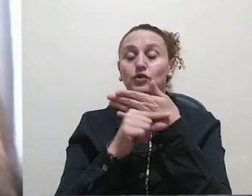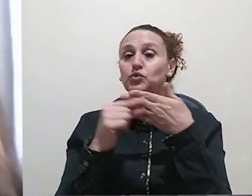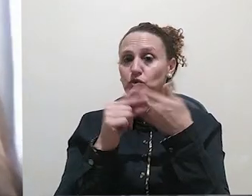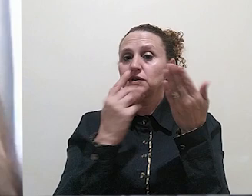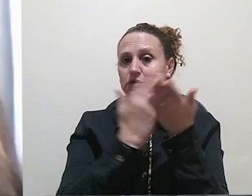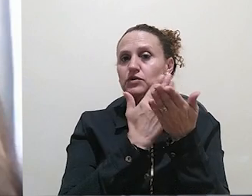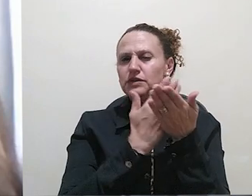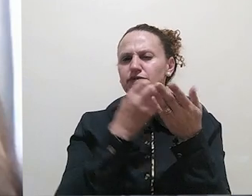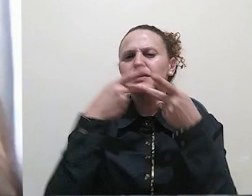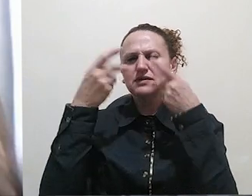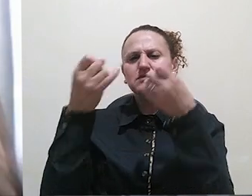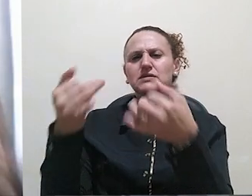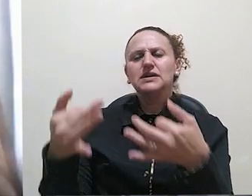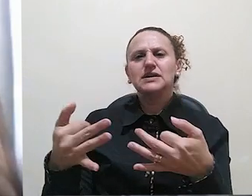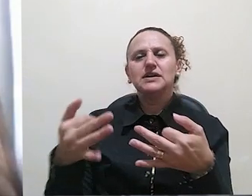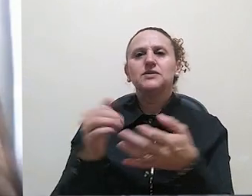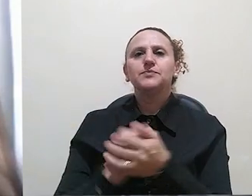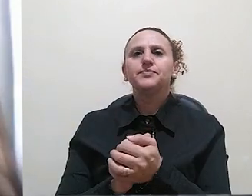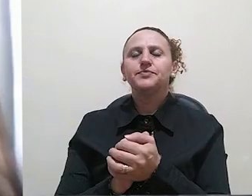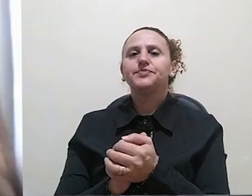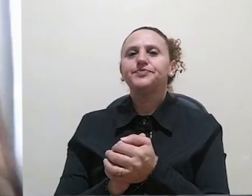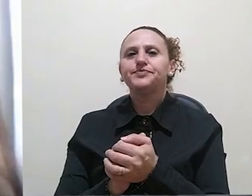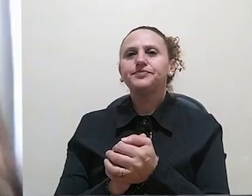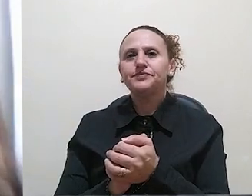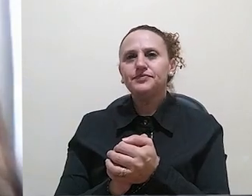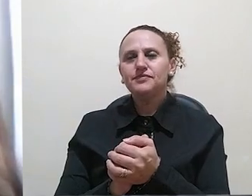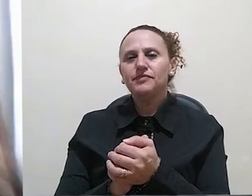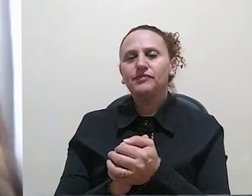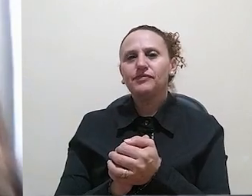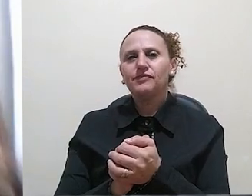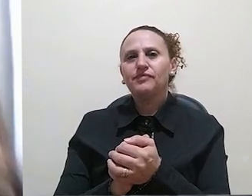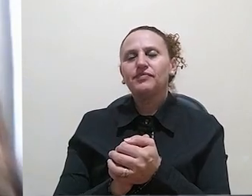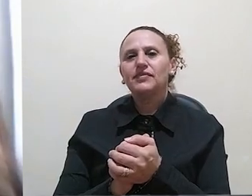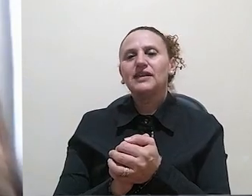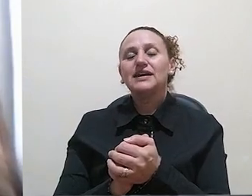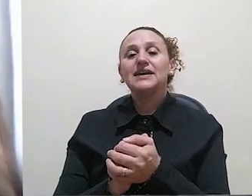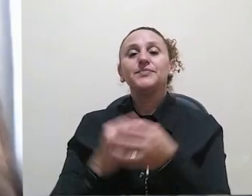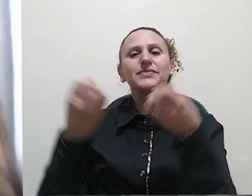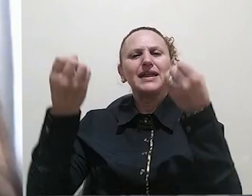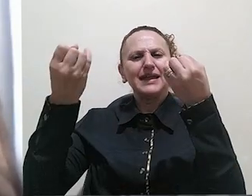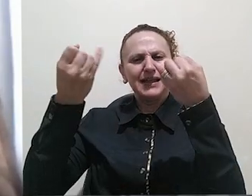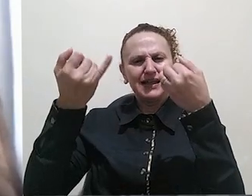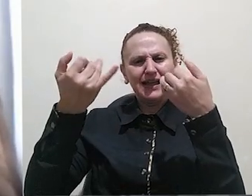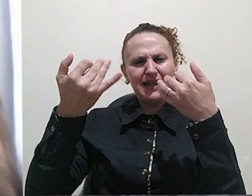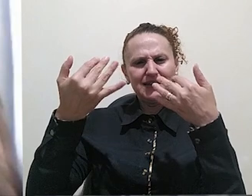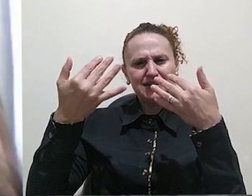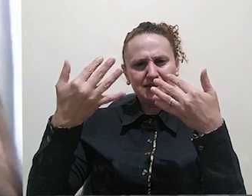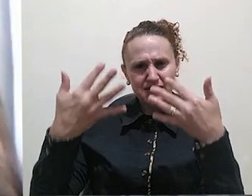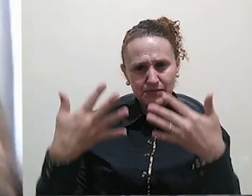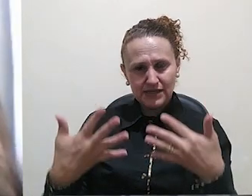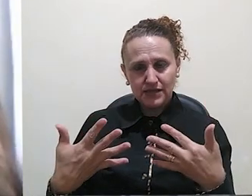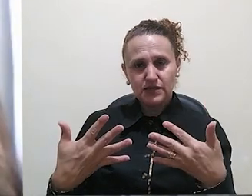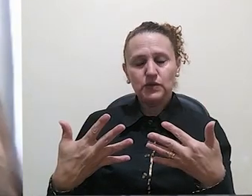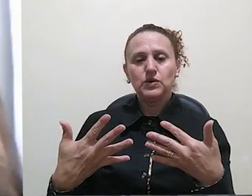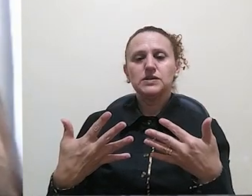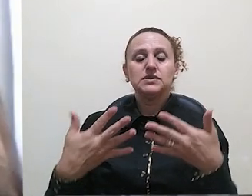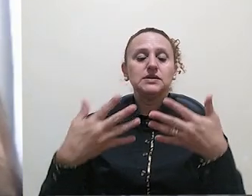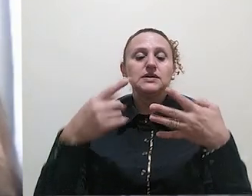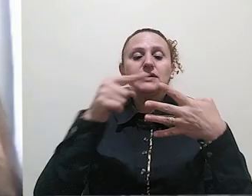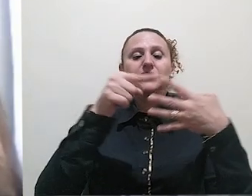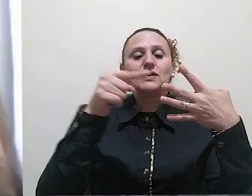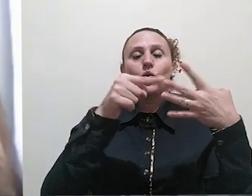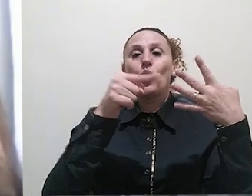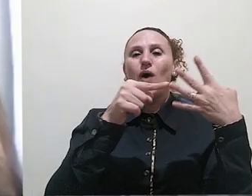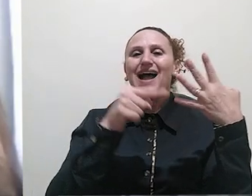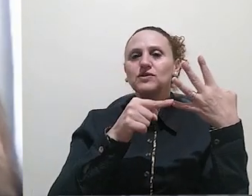As descrições dessas quatro etapas, as quais eu mencionei anteriormente, de uma resenha acadêmica não podem